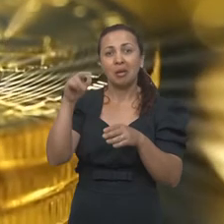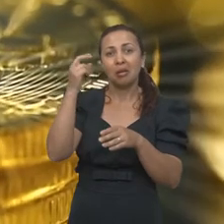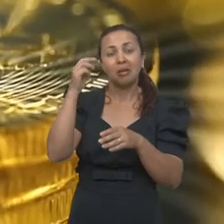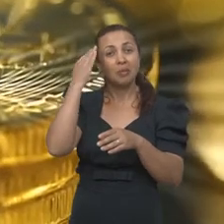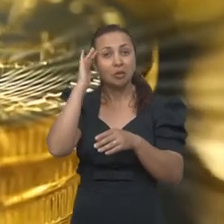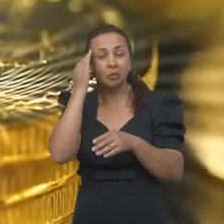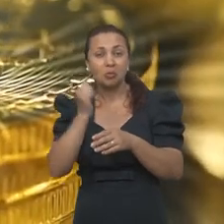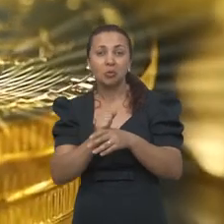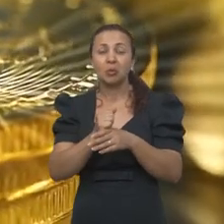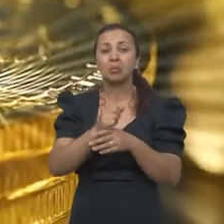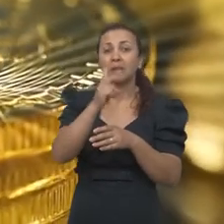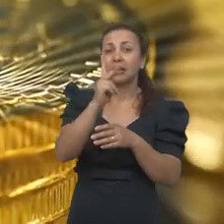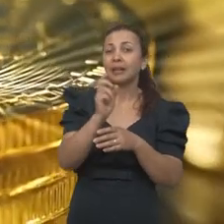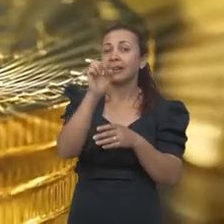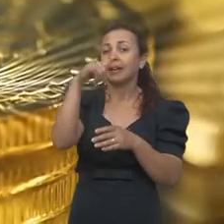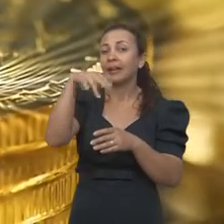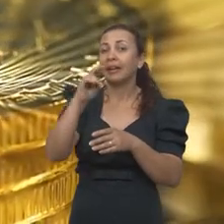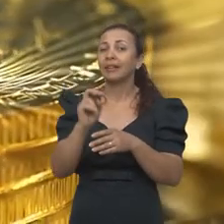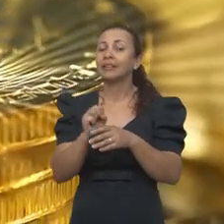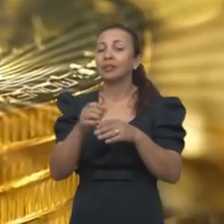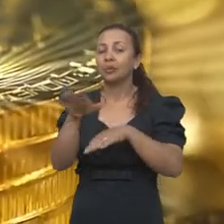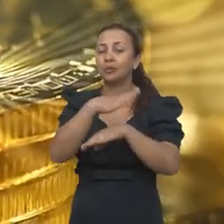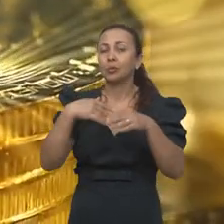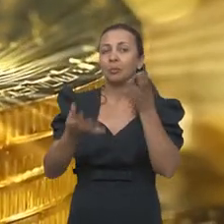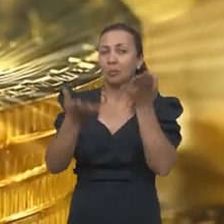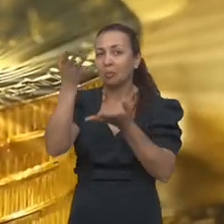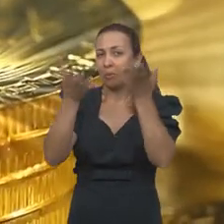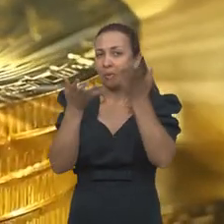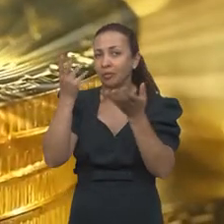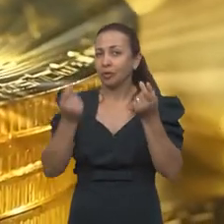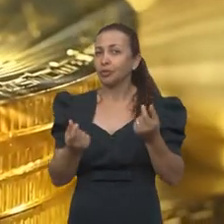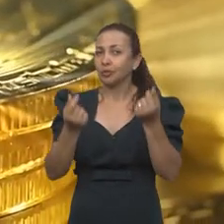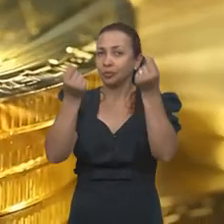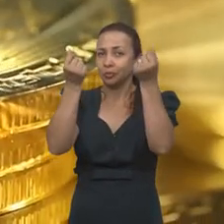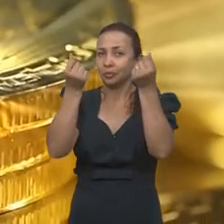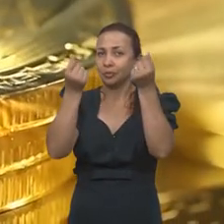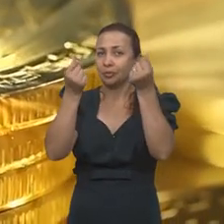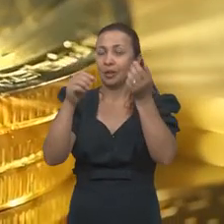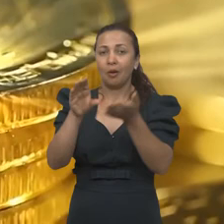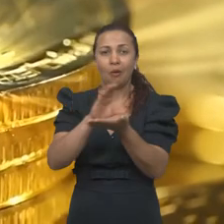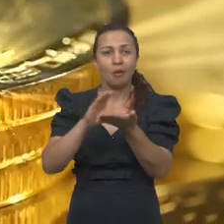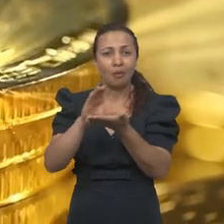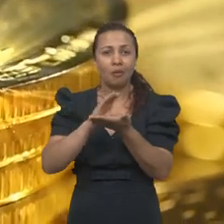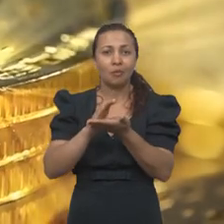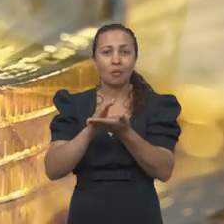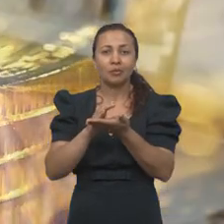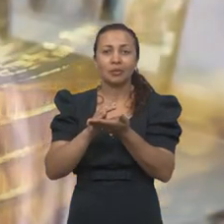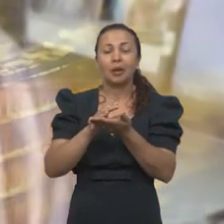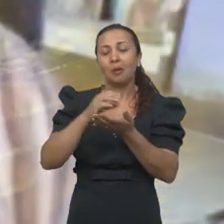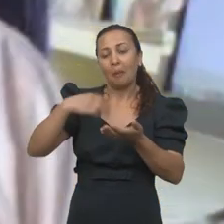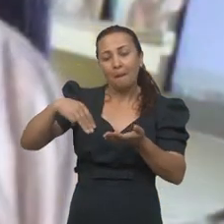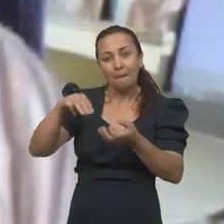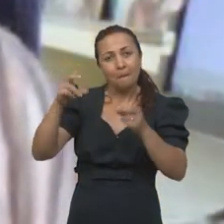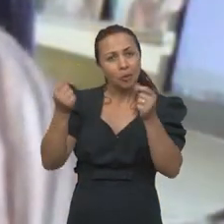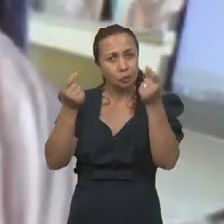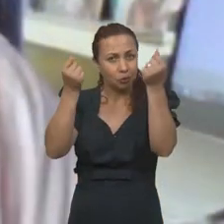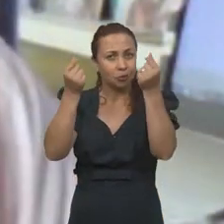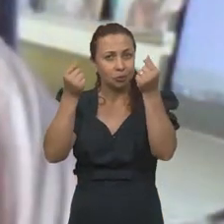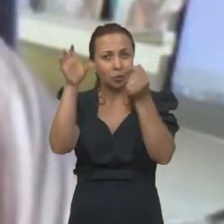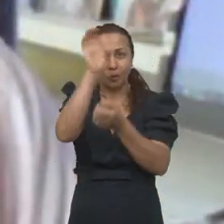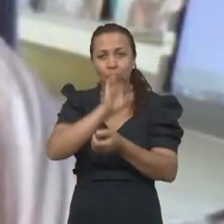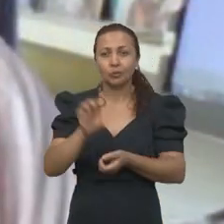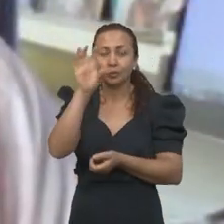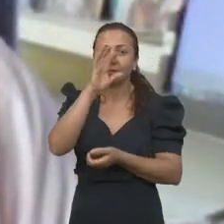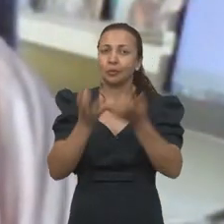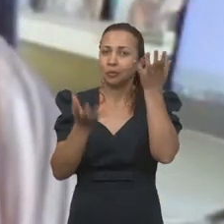conceito de Keynes sobre teoria monetária. O Corecon é o Conselho Regional de Economia. Então, todas as profissões têm os seus